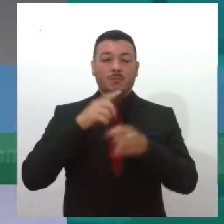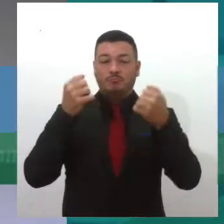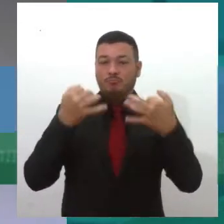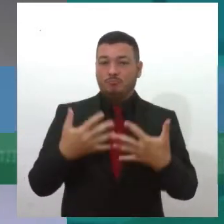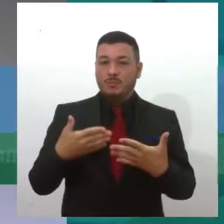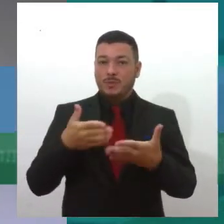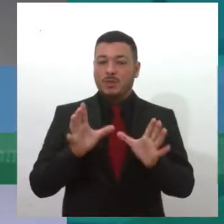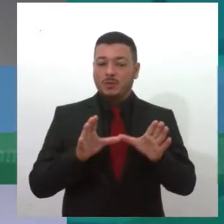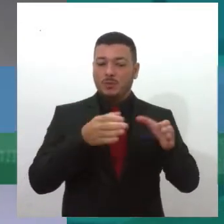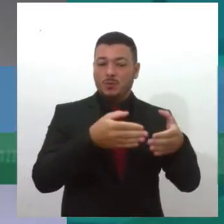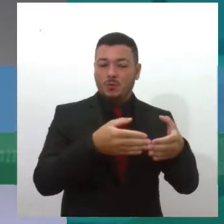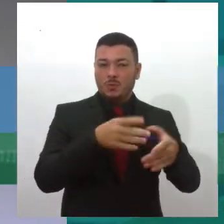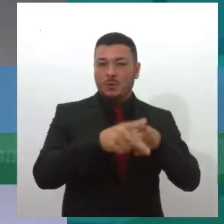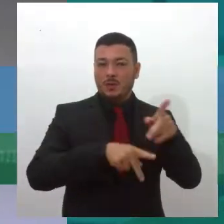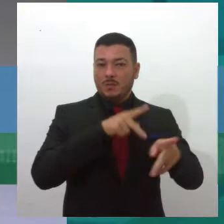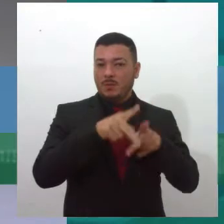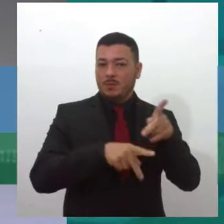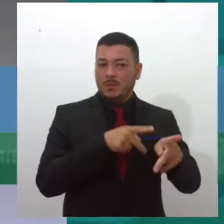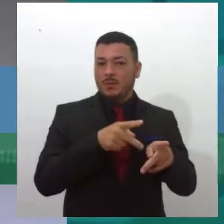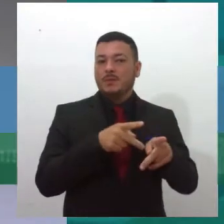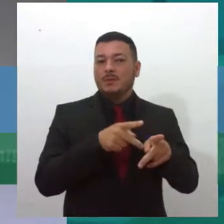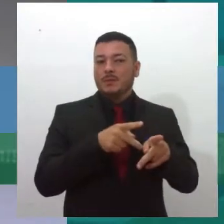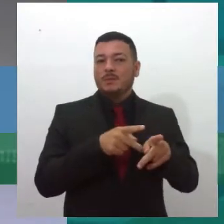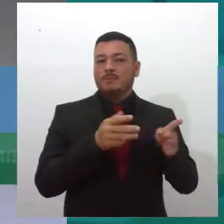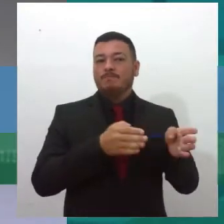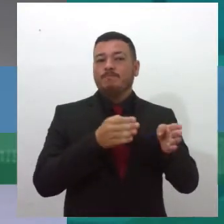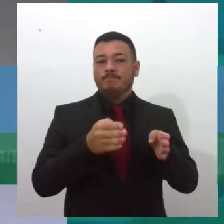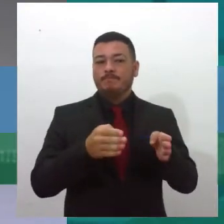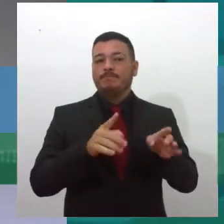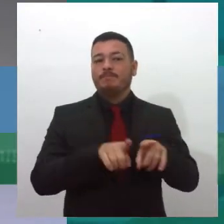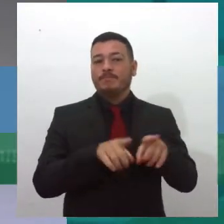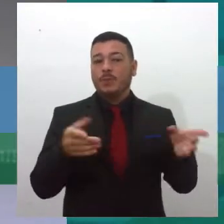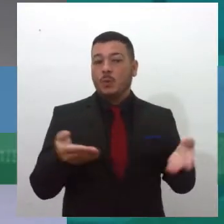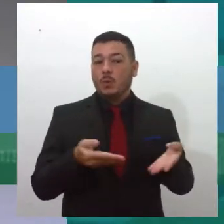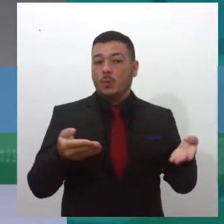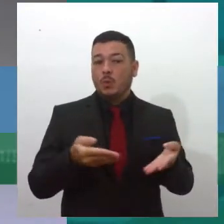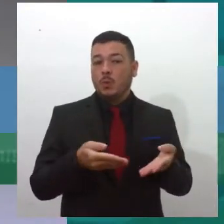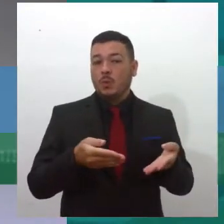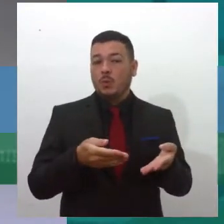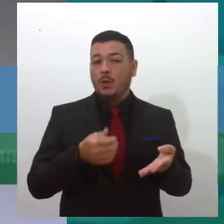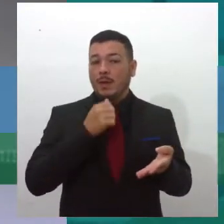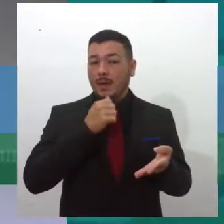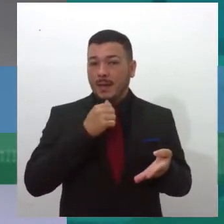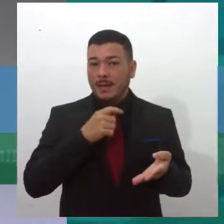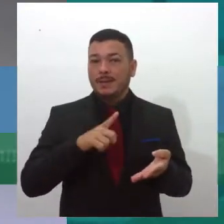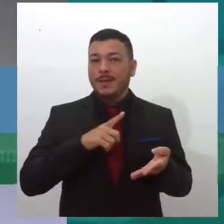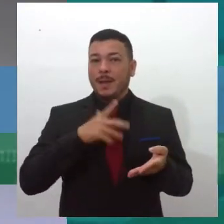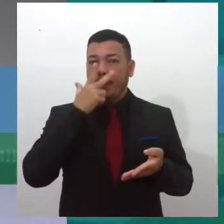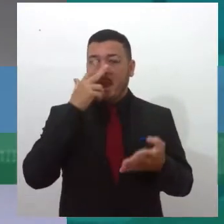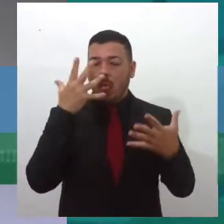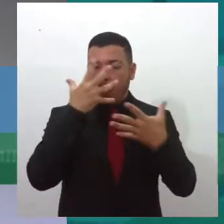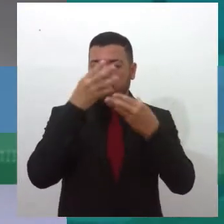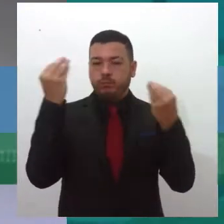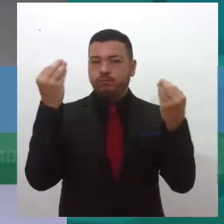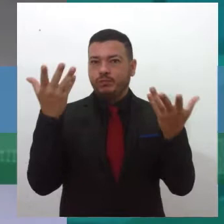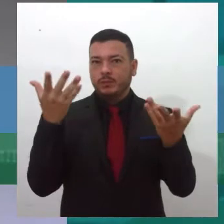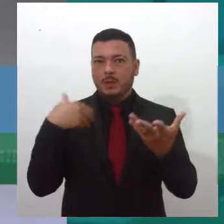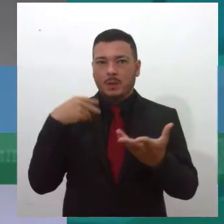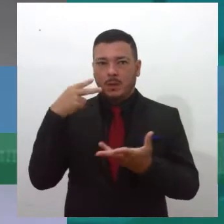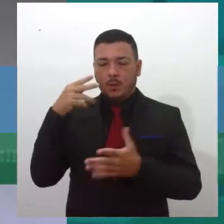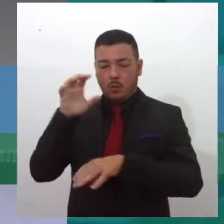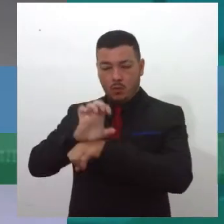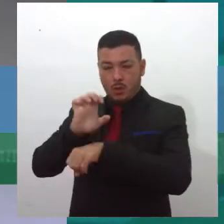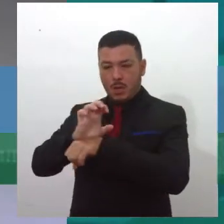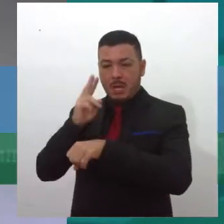segmento da população que, de uma certa maneira, hoje ainda se encontra invisível para o Estado, né? Então,